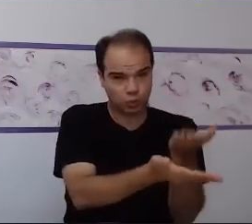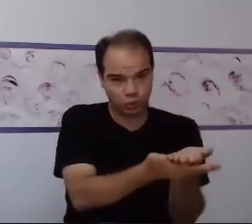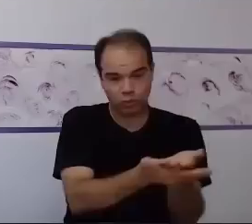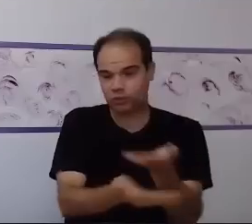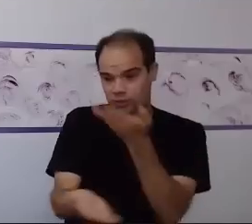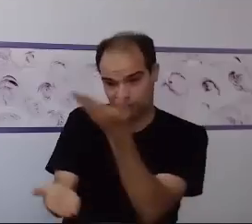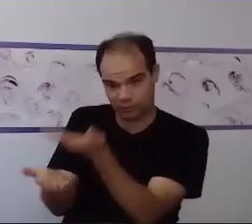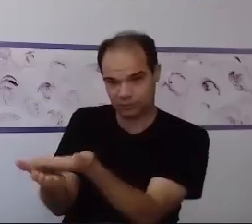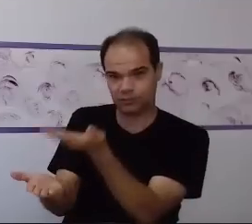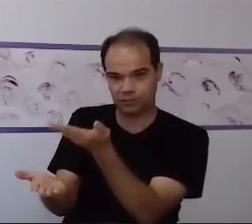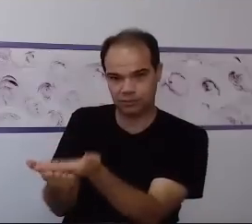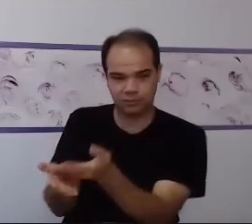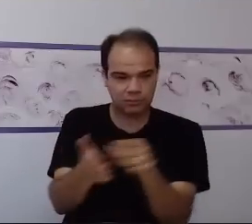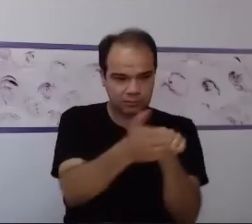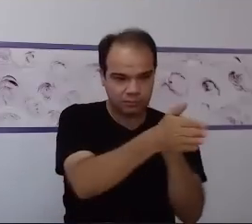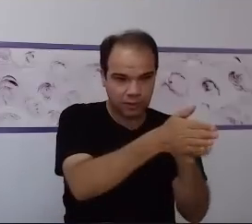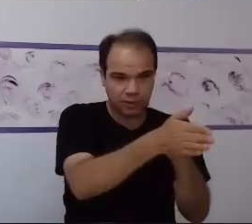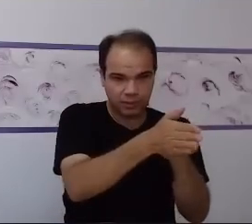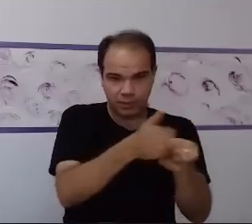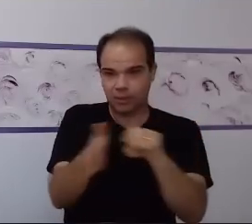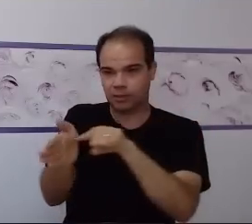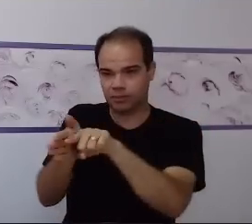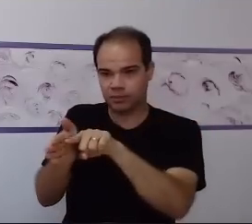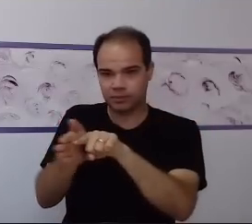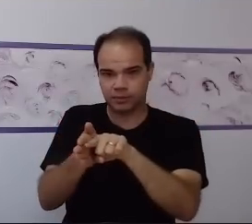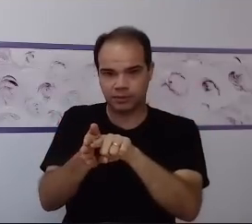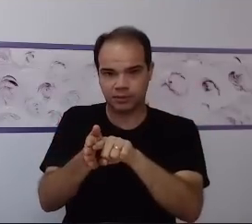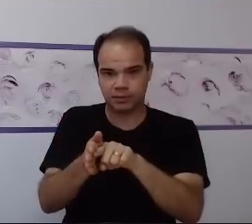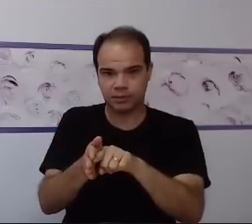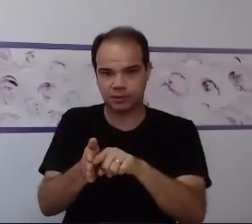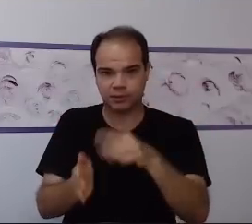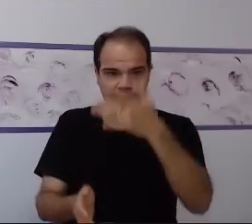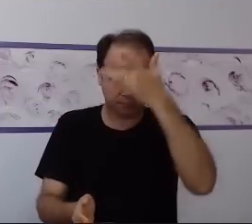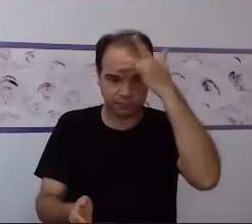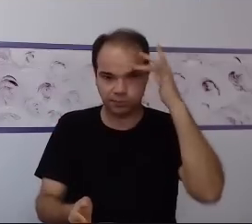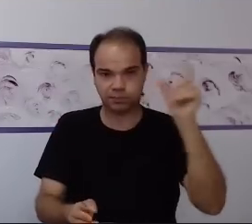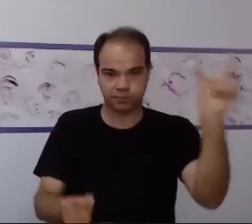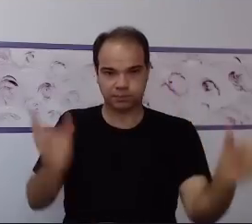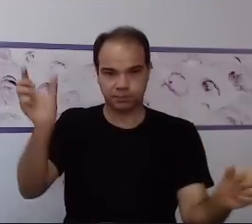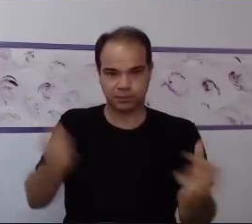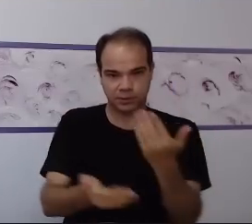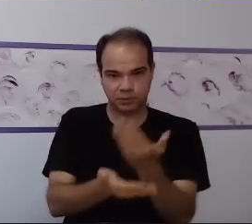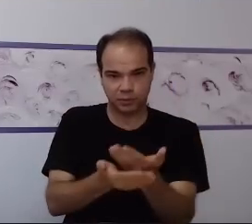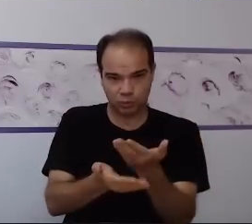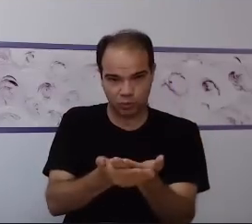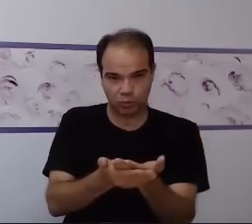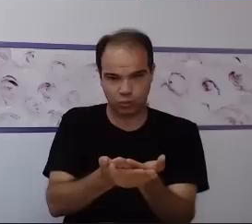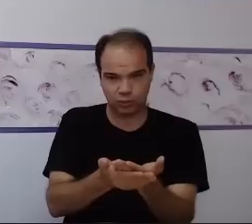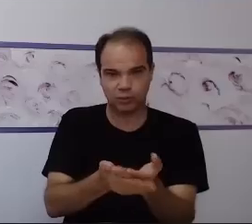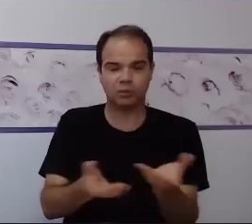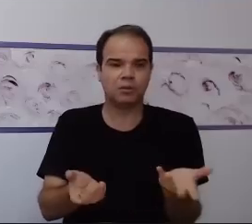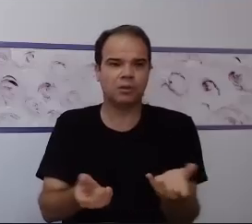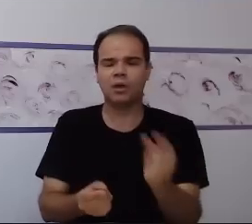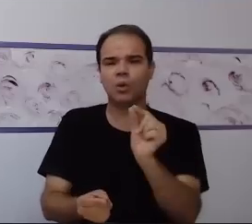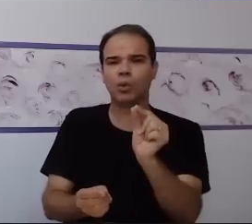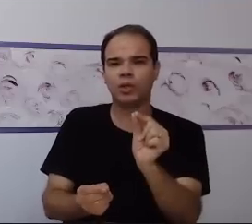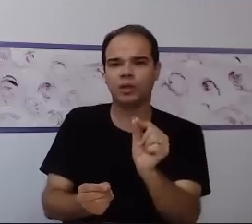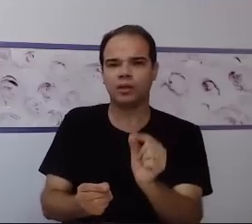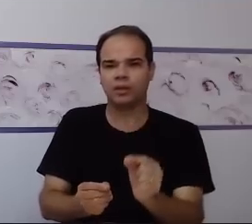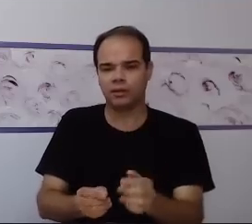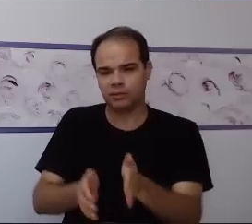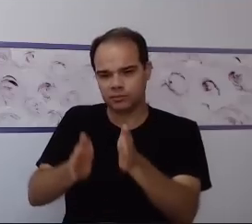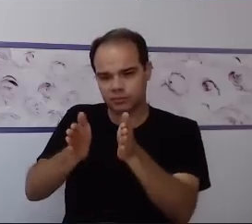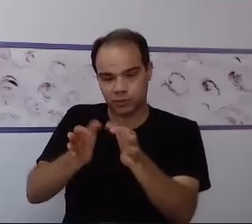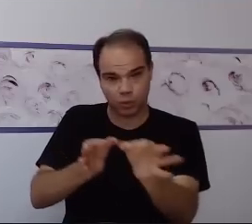gente fala que o ensino estruturado favorece essa aprendizagem. E o que é o ensino estruturado? É a organização do